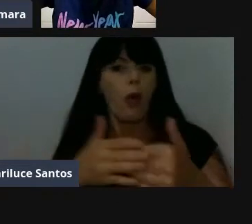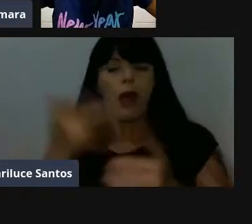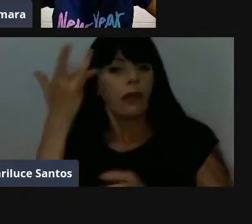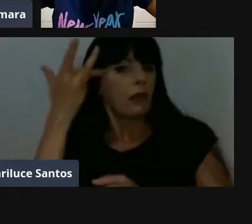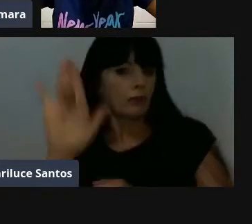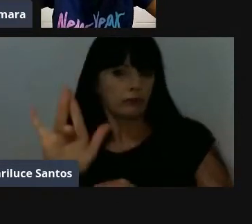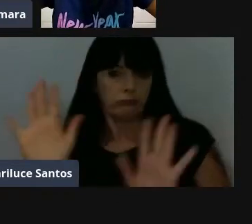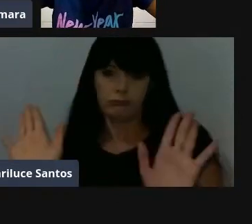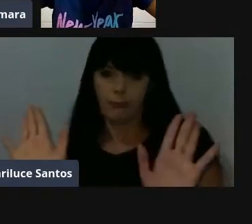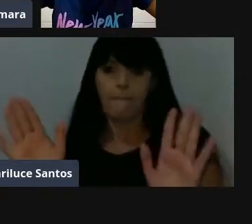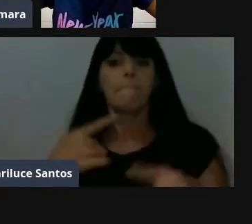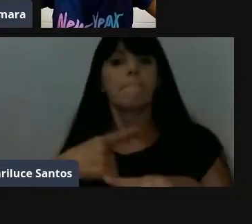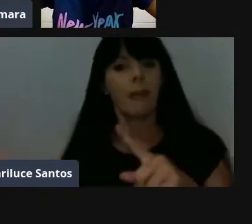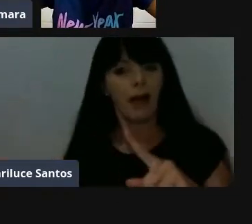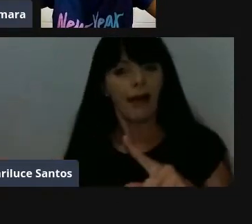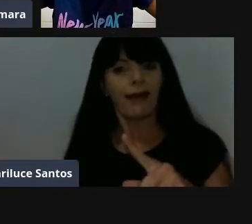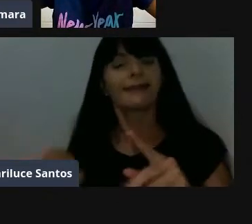seguida.